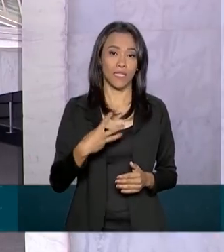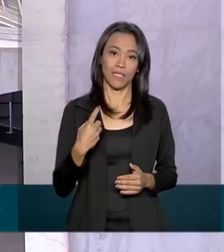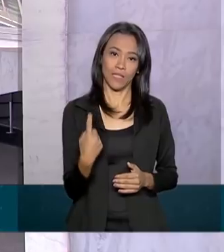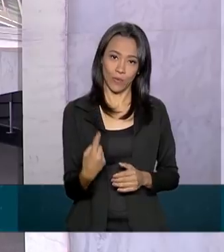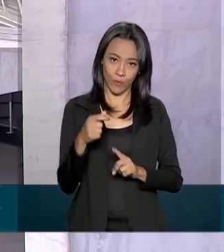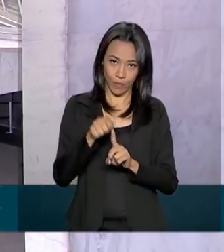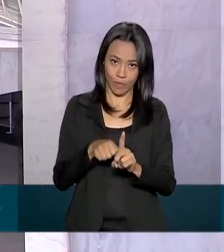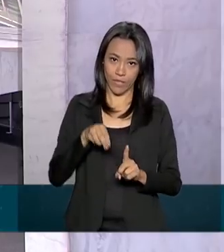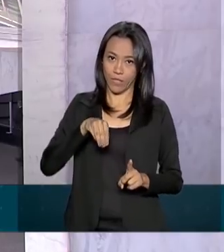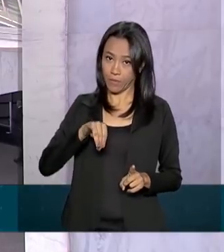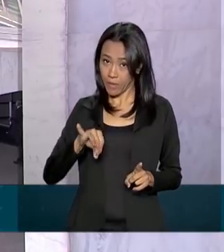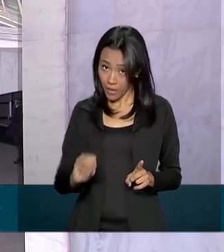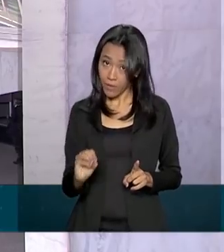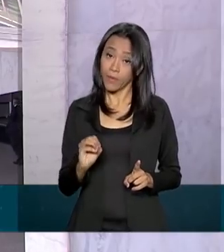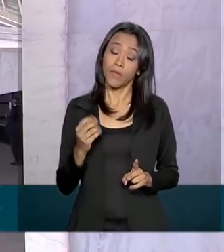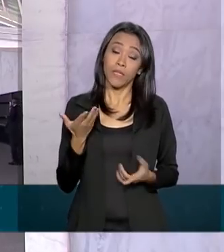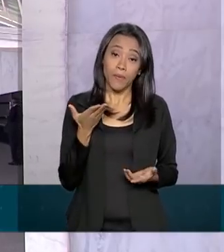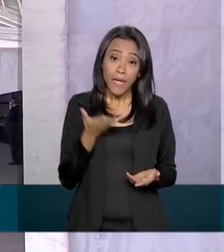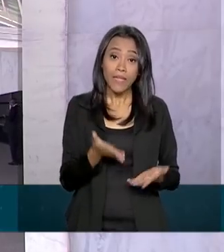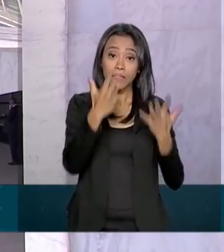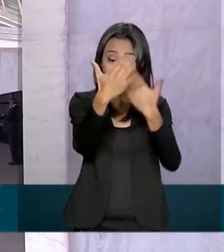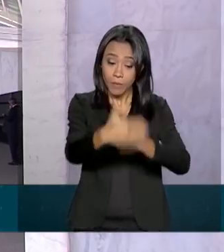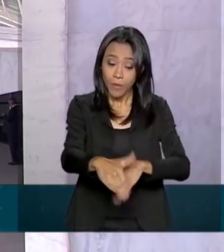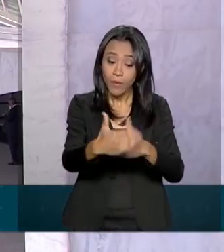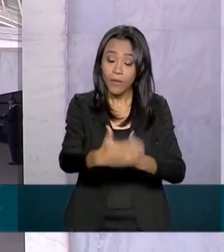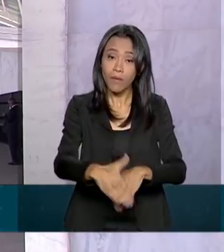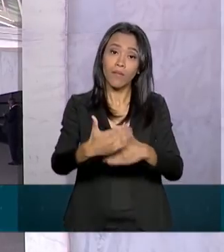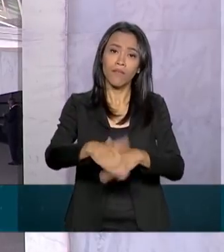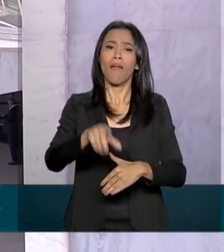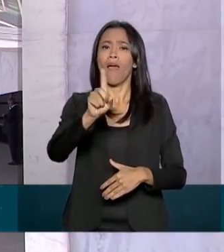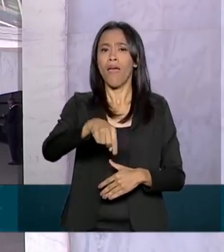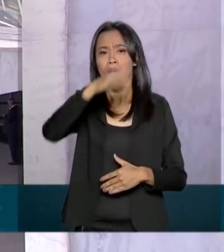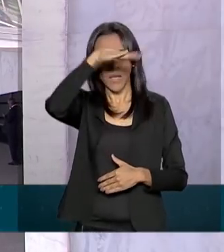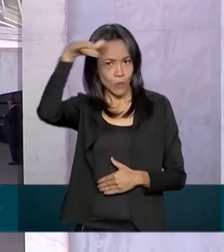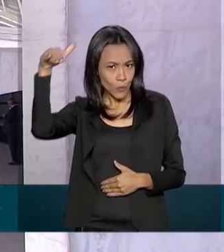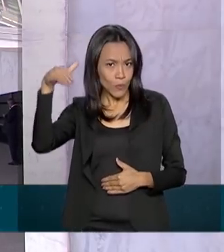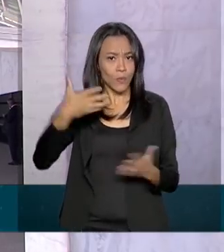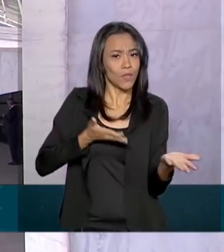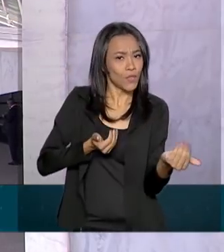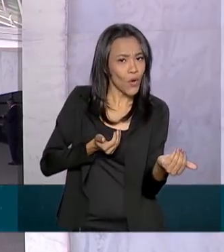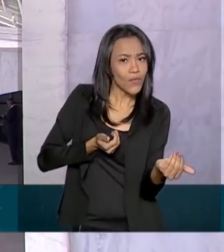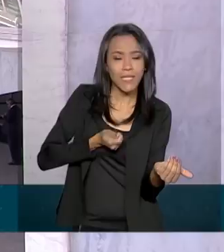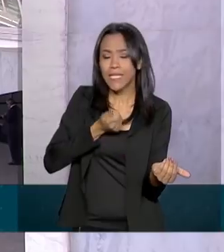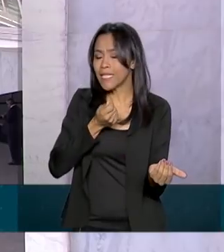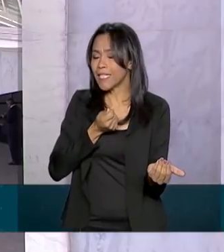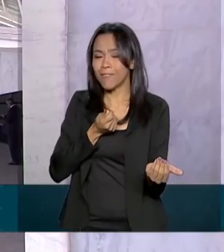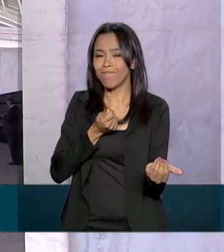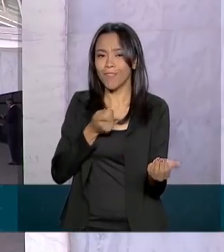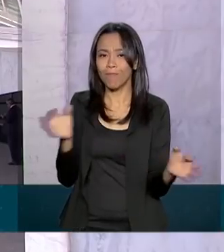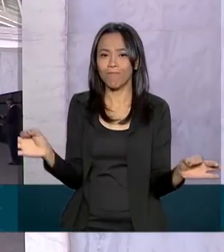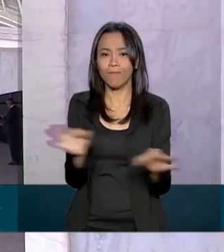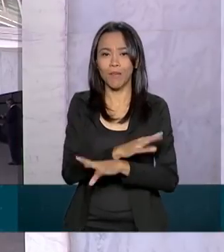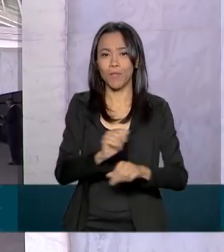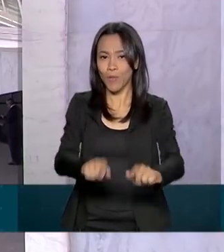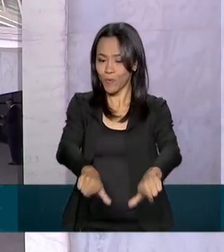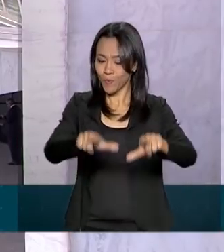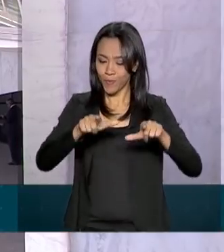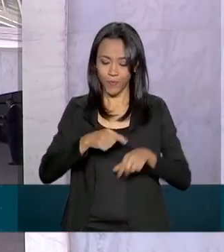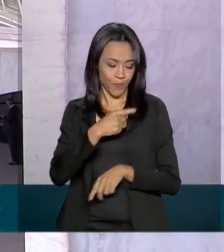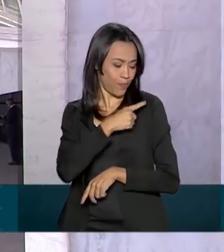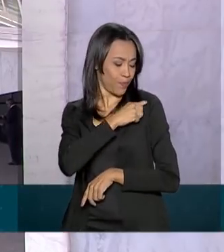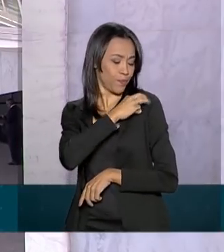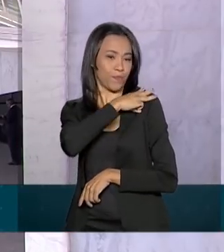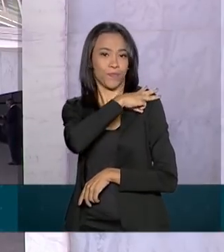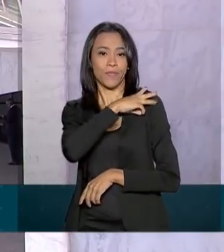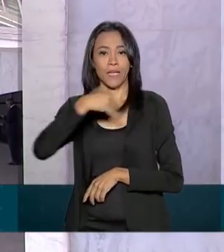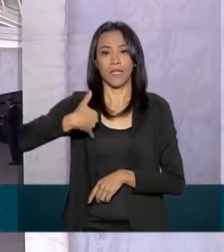de maio. O exame é destinado a adultos e jovens que não concluíram os estudos na idade